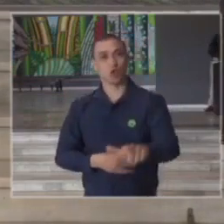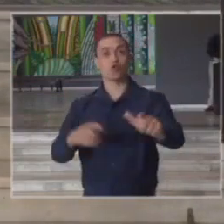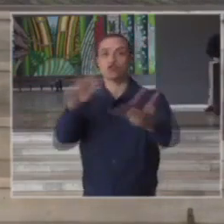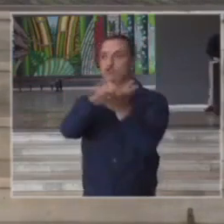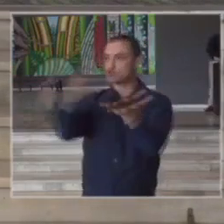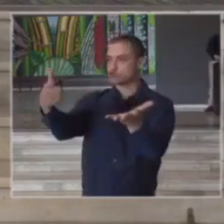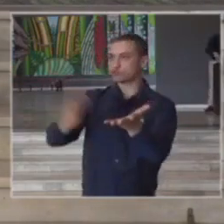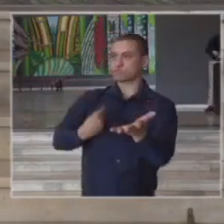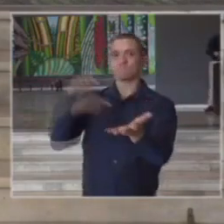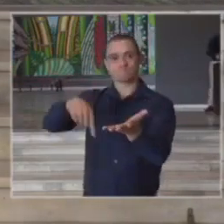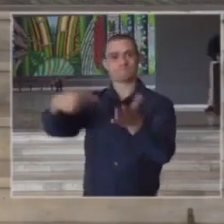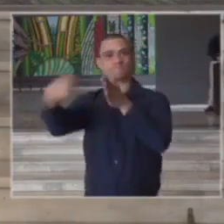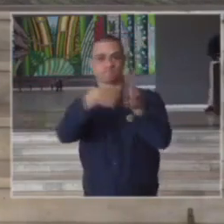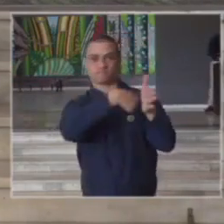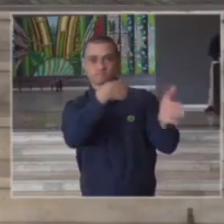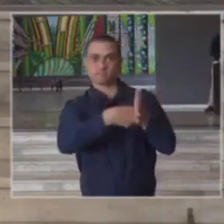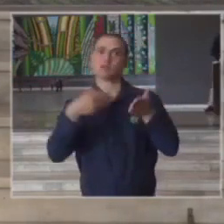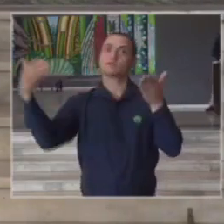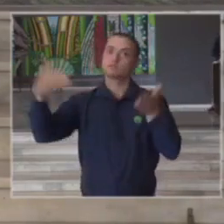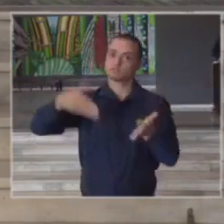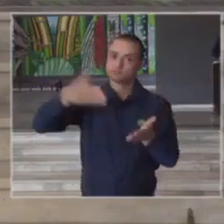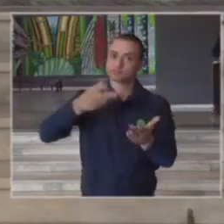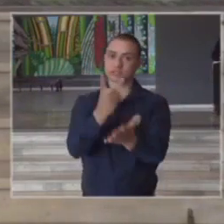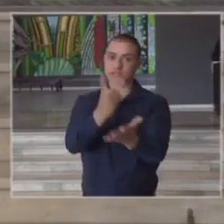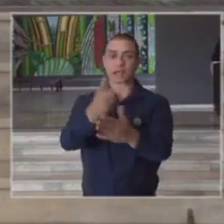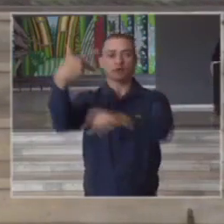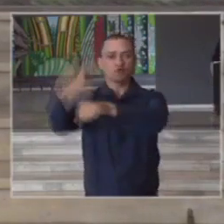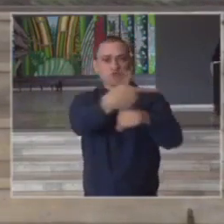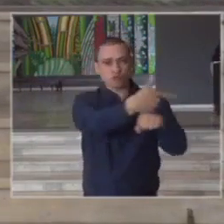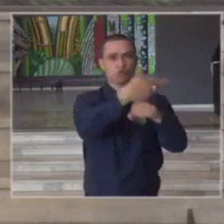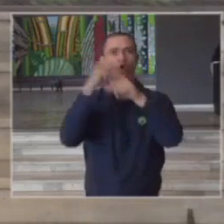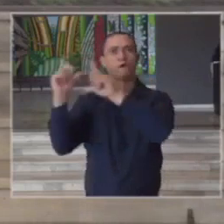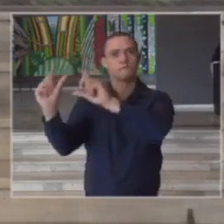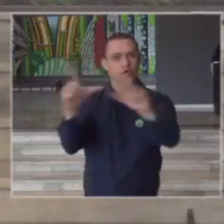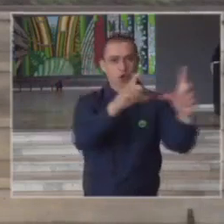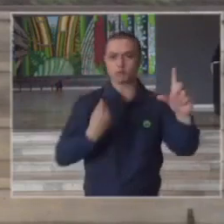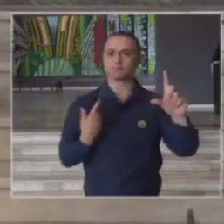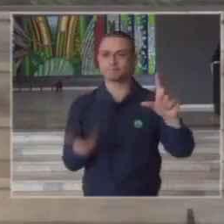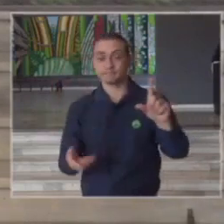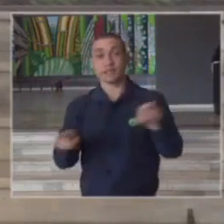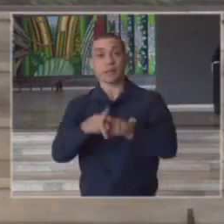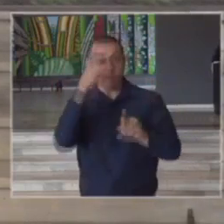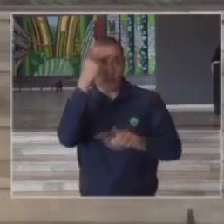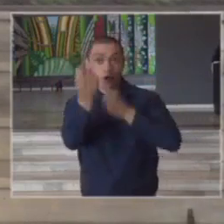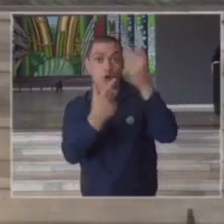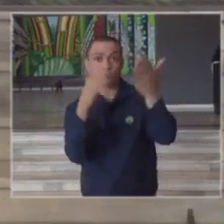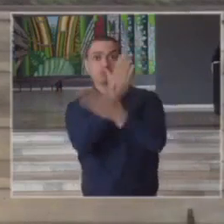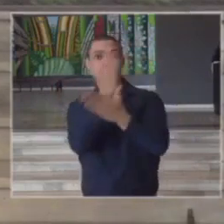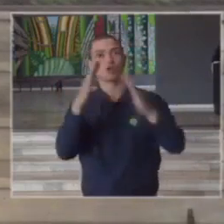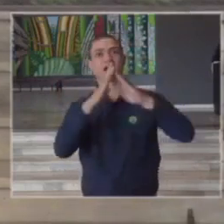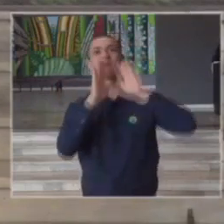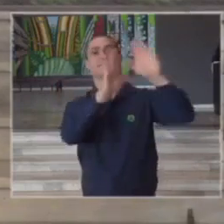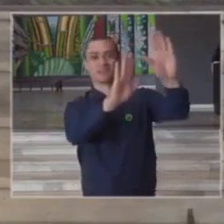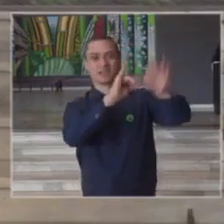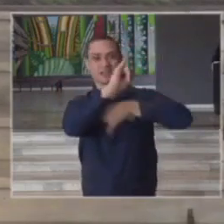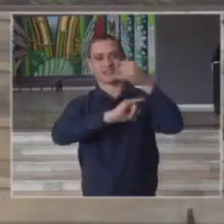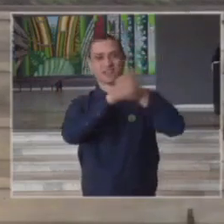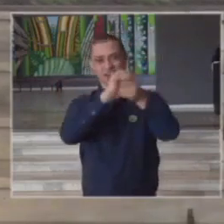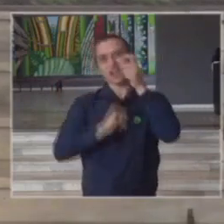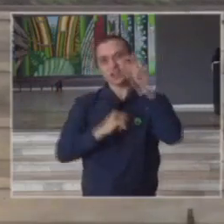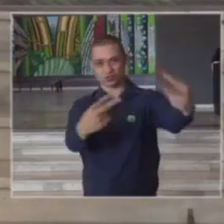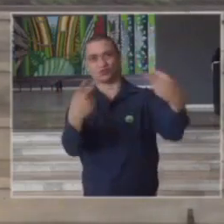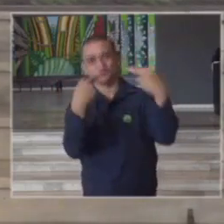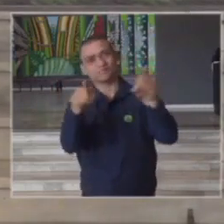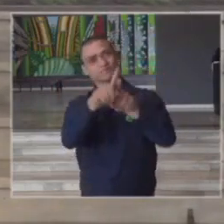jornalistas que aqui estão que compareceram cinegrafistas fotógrafos e os que estão também remotamente acompanhando esta